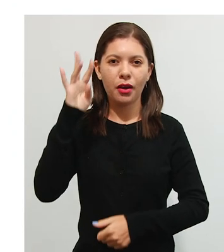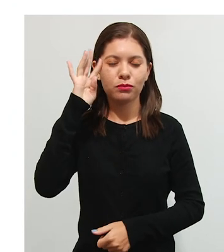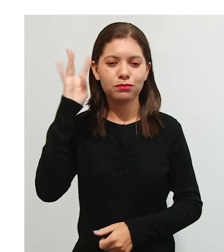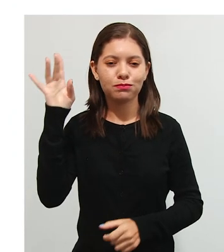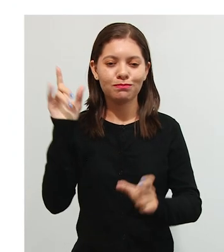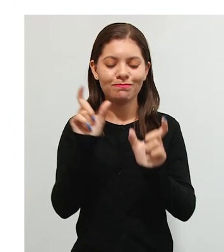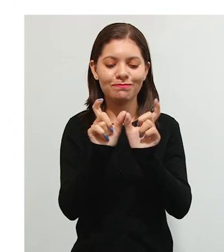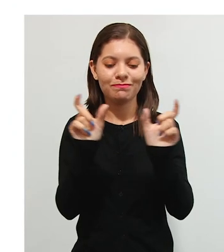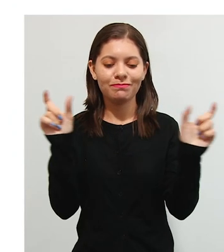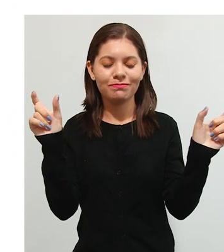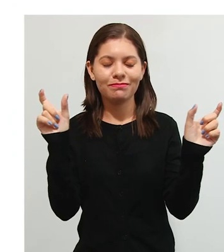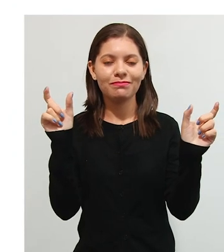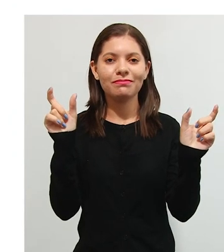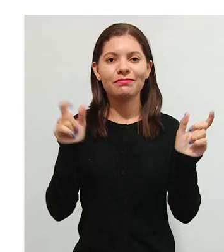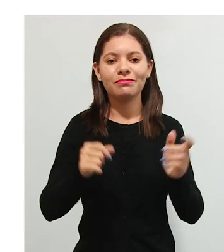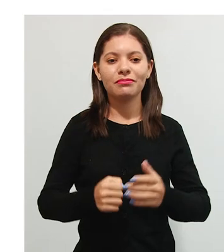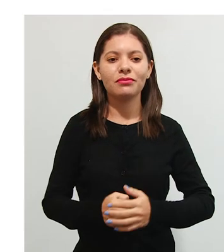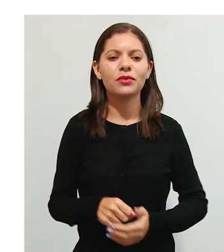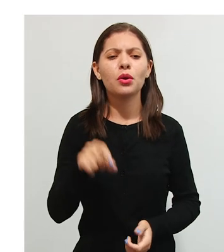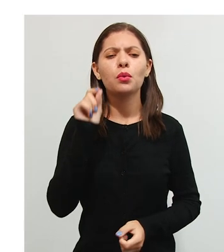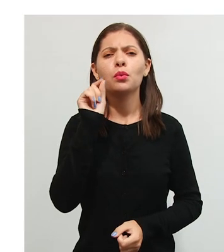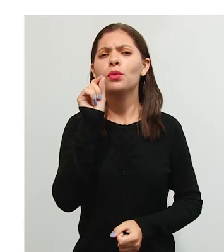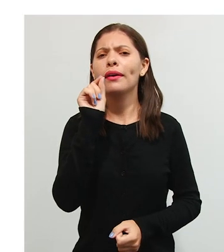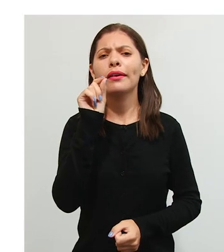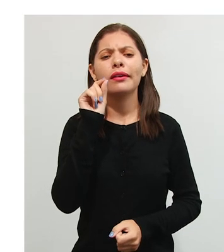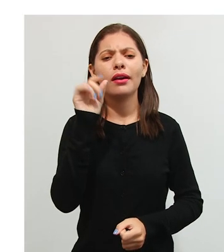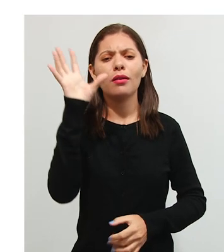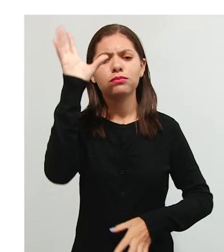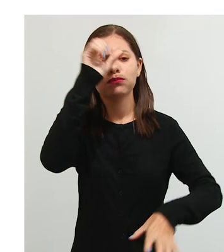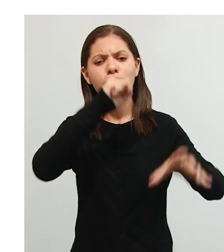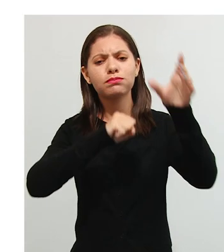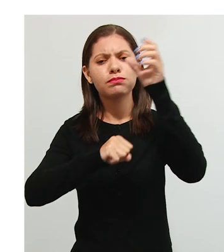refletir. O que é aprendizagem na visão ambientalista?